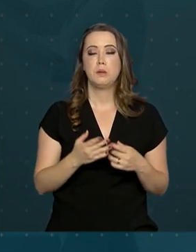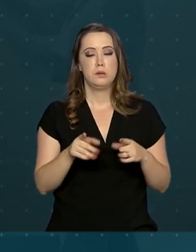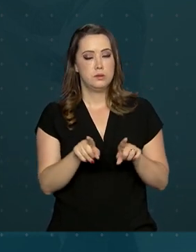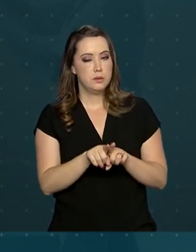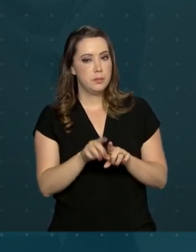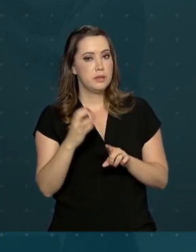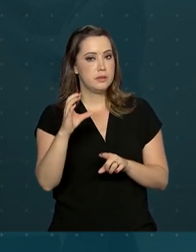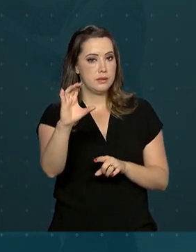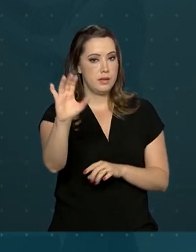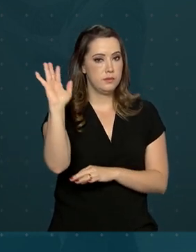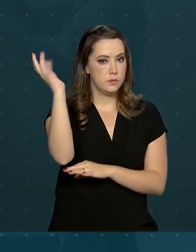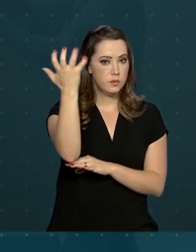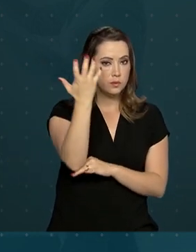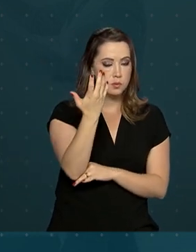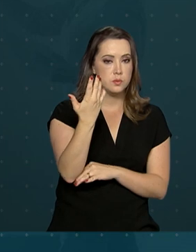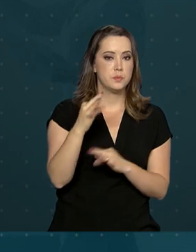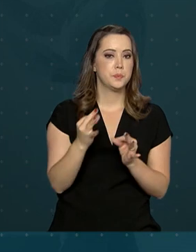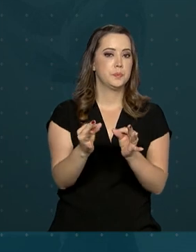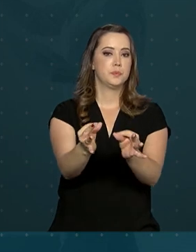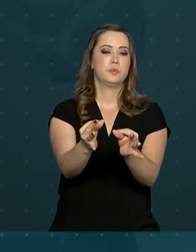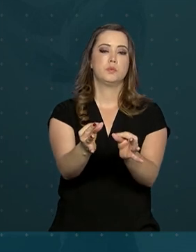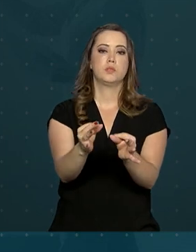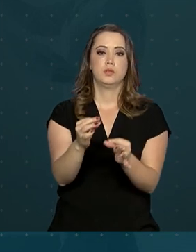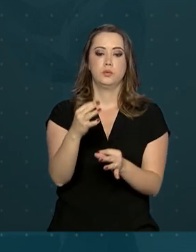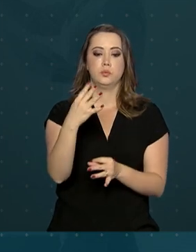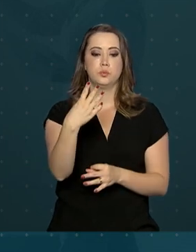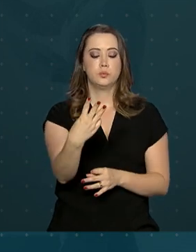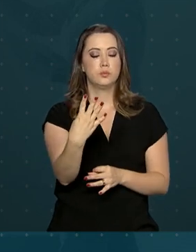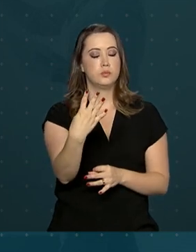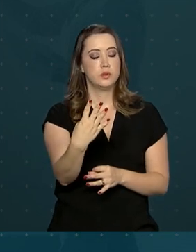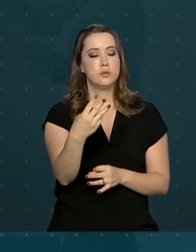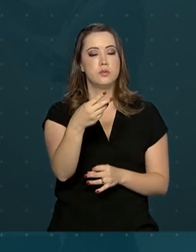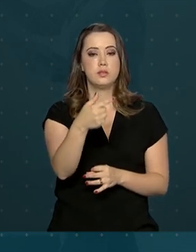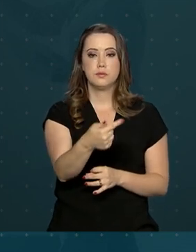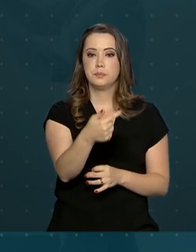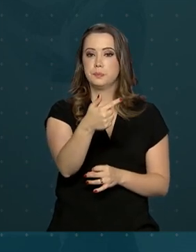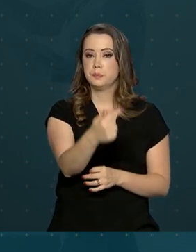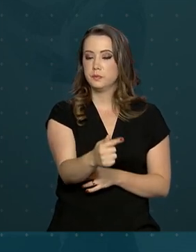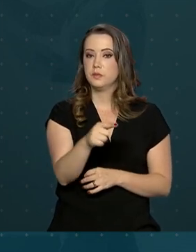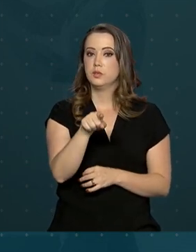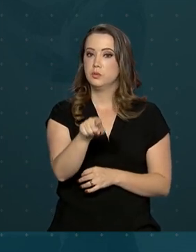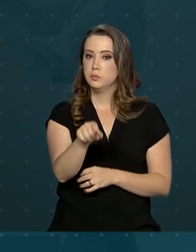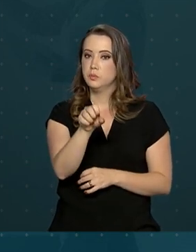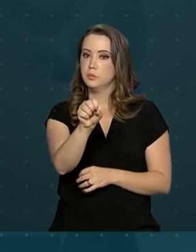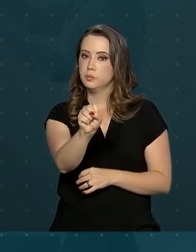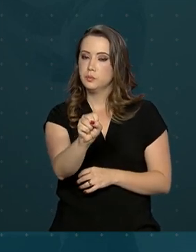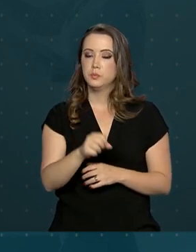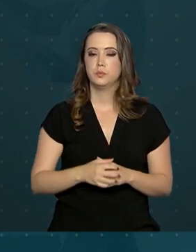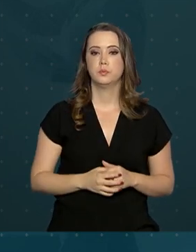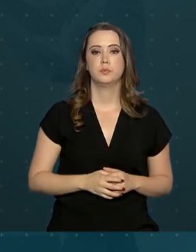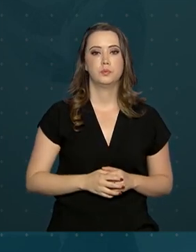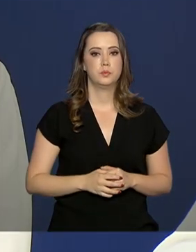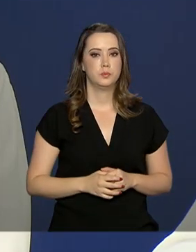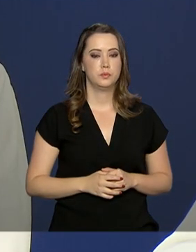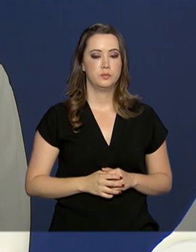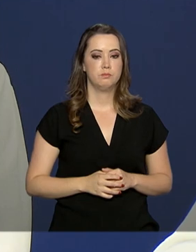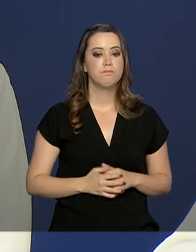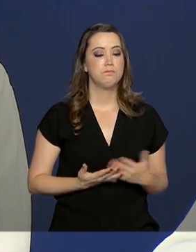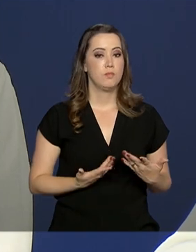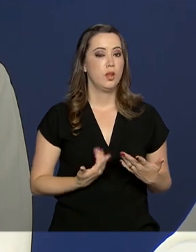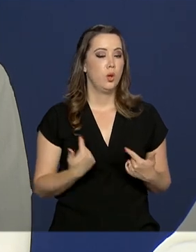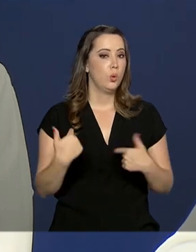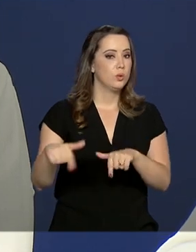E ciências da natureza e suas tecnologias, 477,8. A